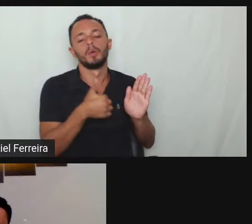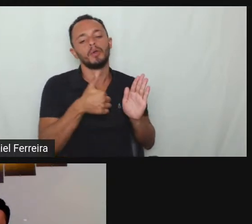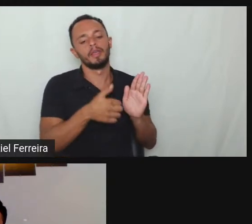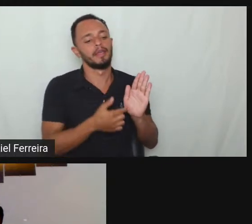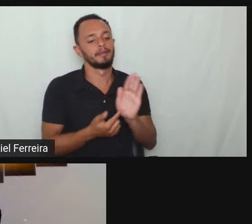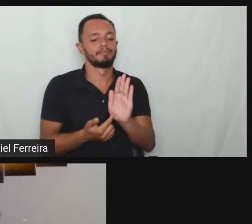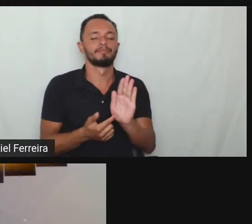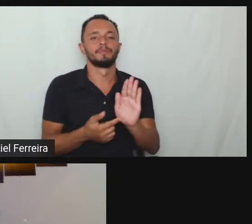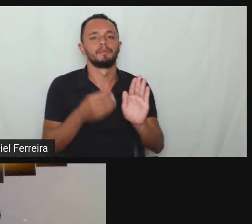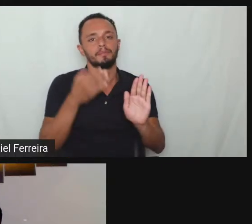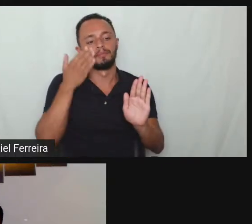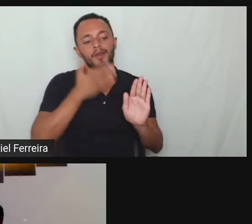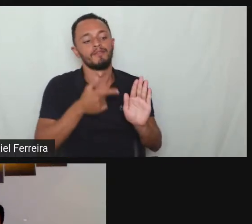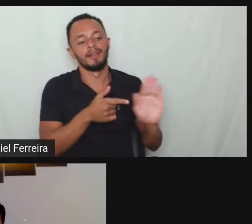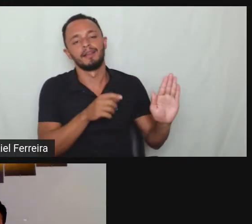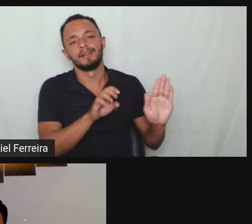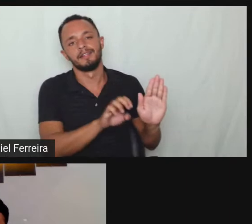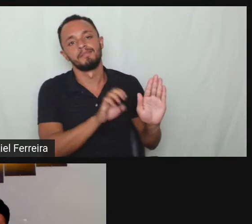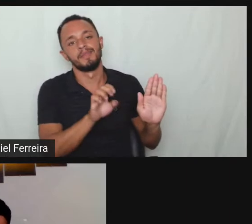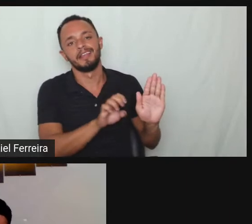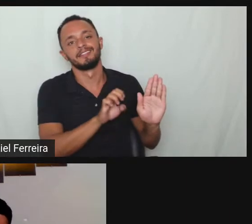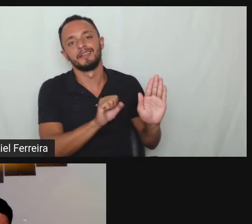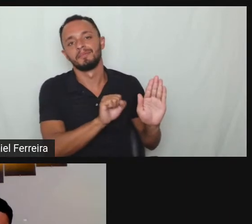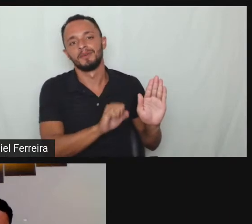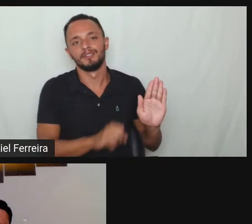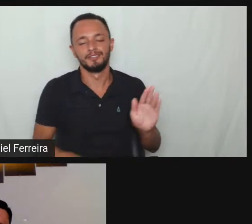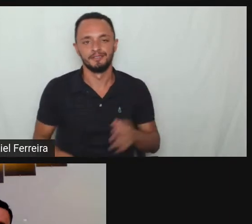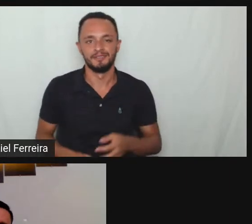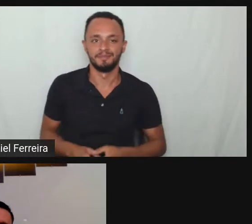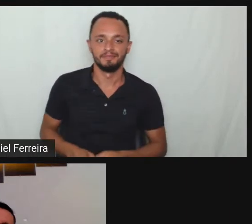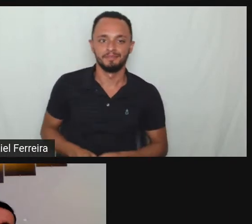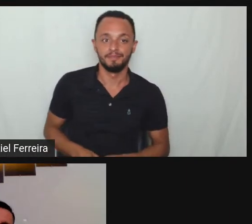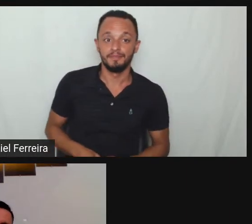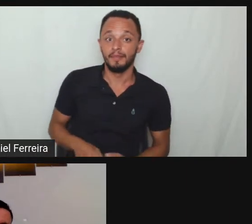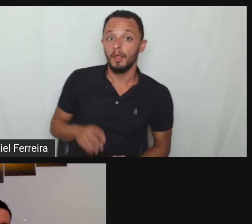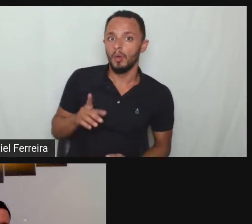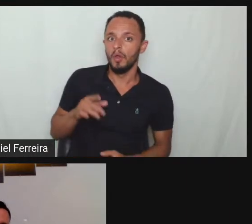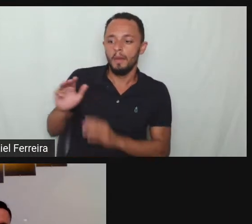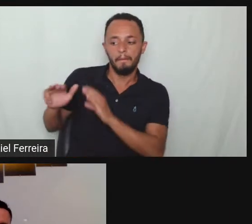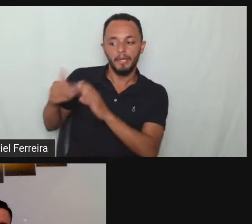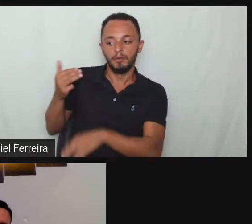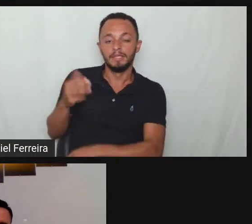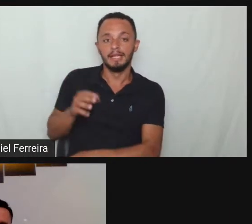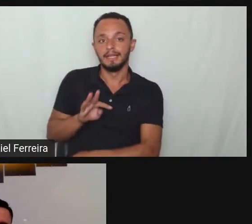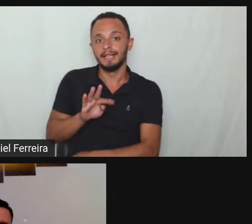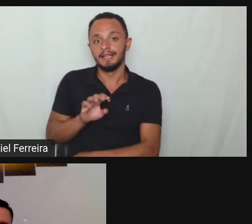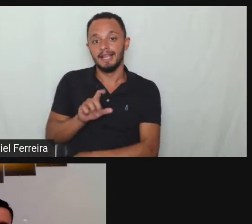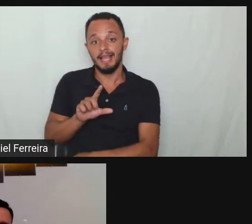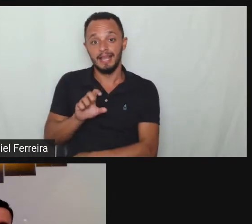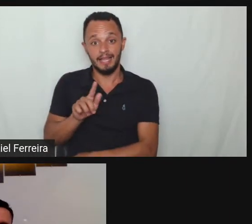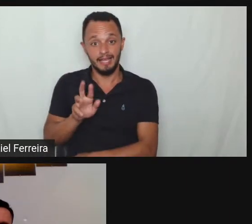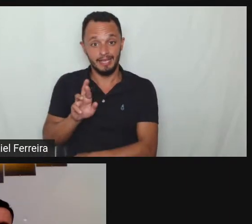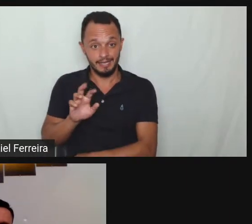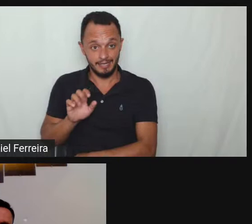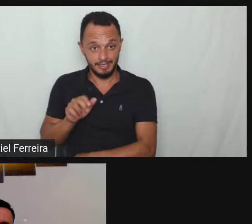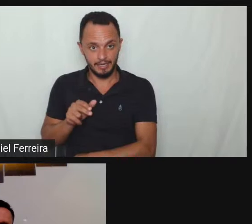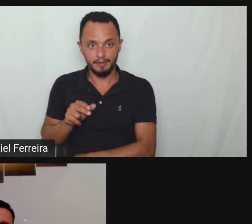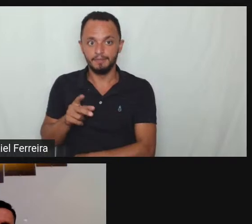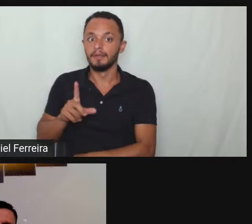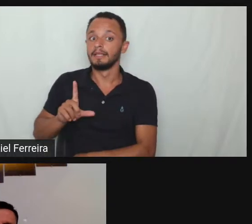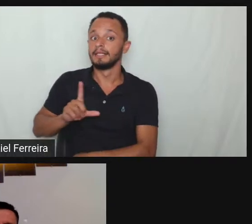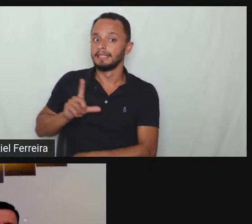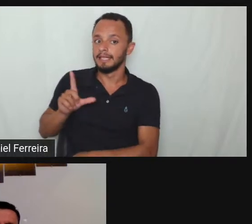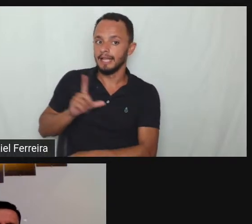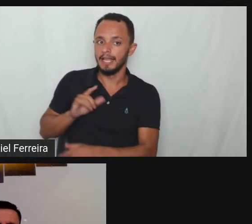foi a Samba ela mandou e ela mandou lá no Telegram quem tá no Júlio do Telegram tem prioridade pra ter